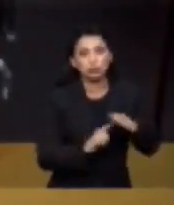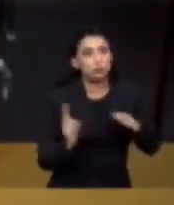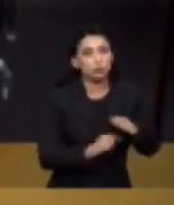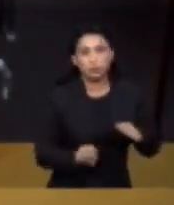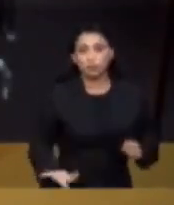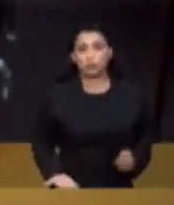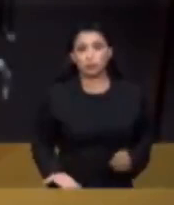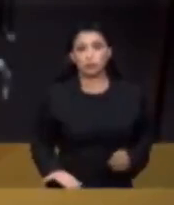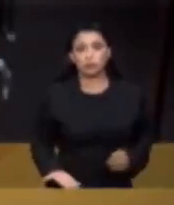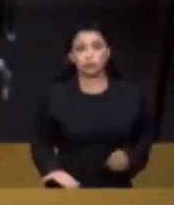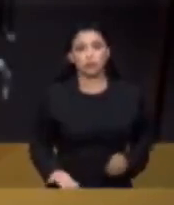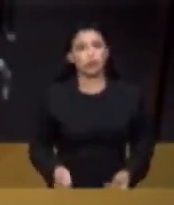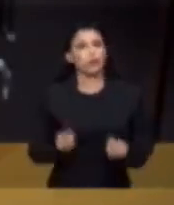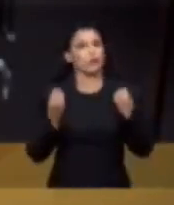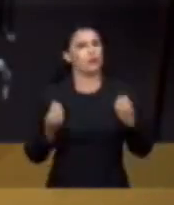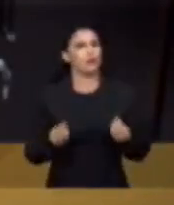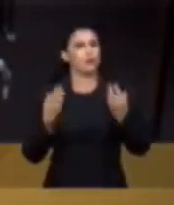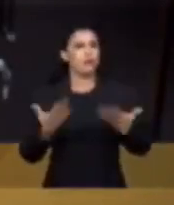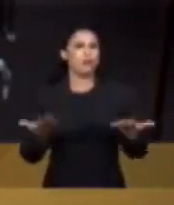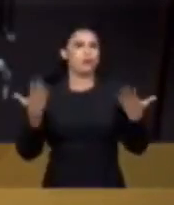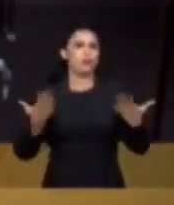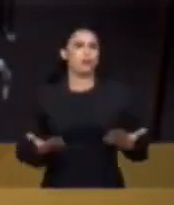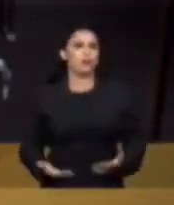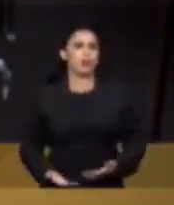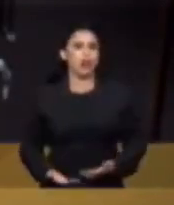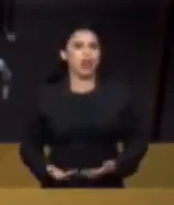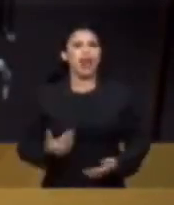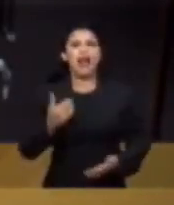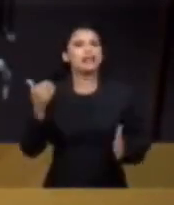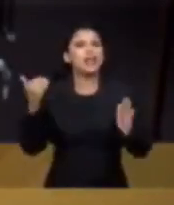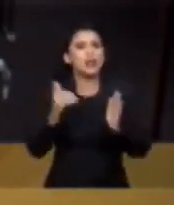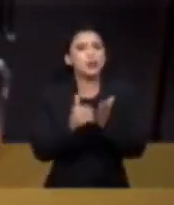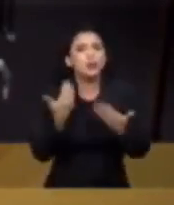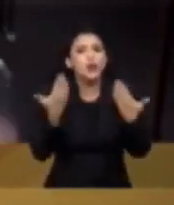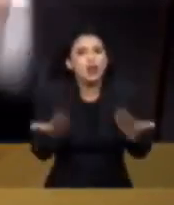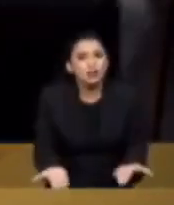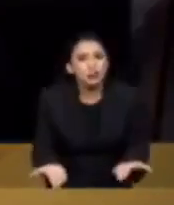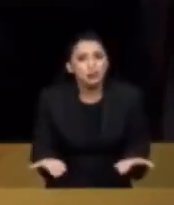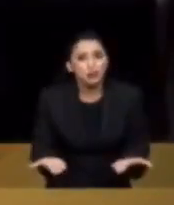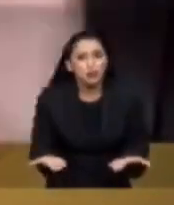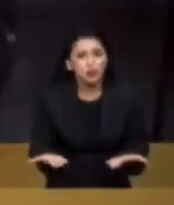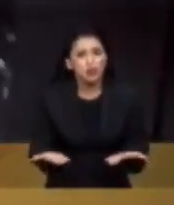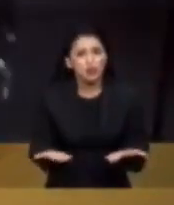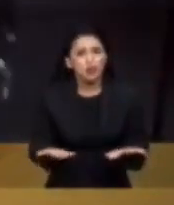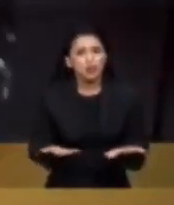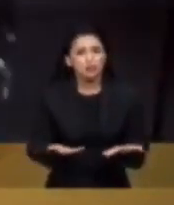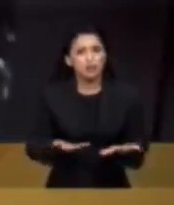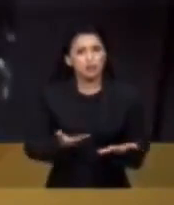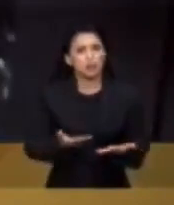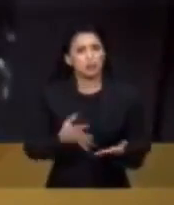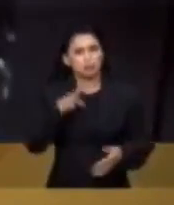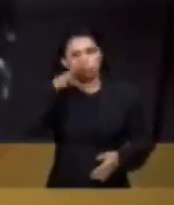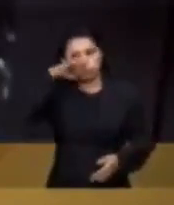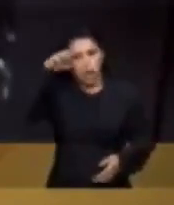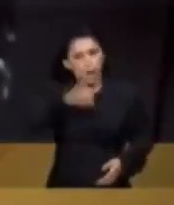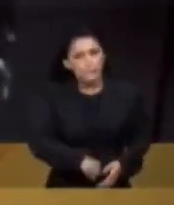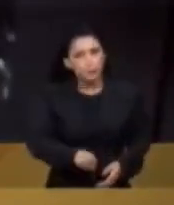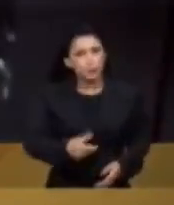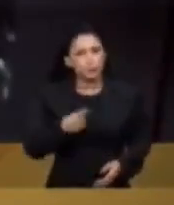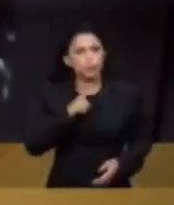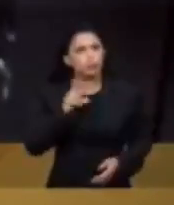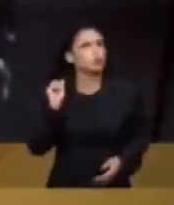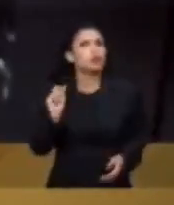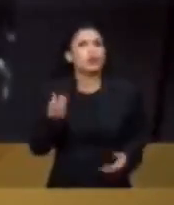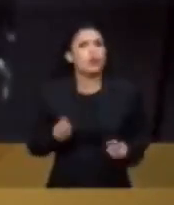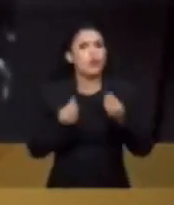Até que ponto? Até quando? Até quando medidas abusivas? Até quando